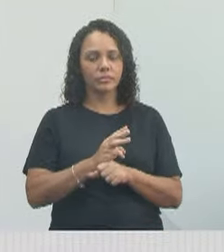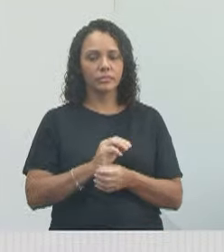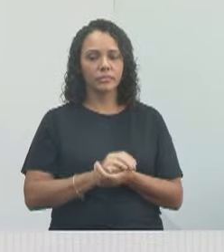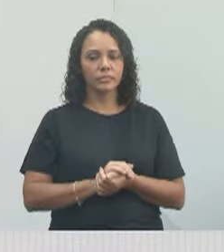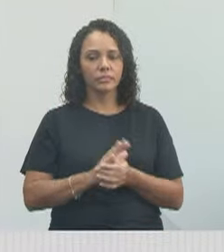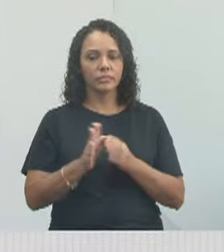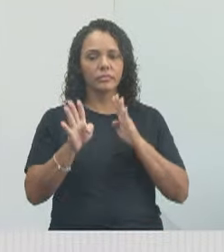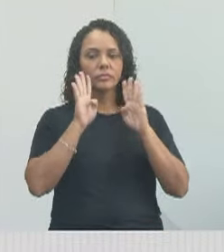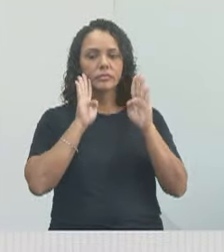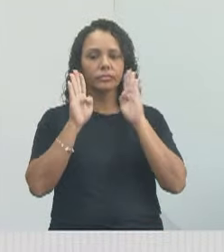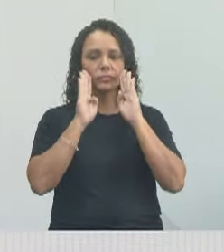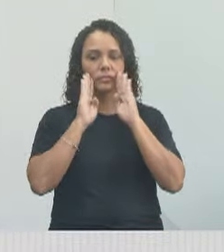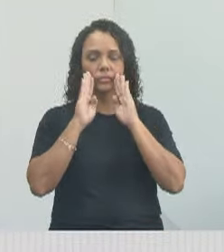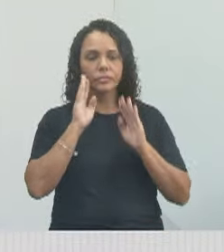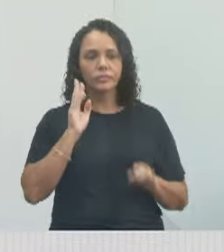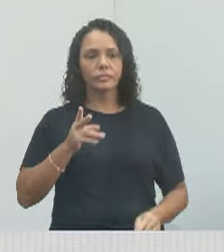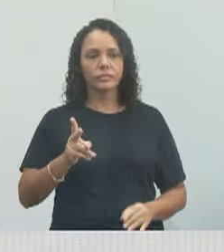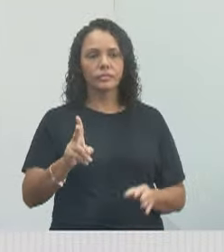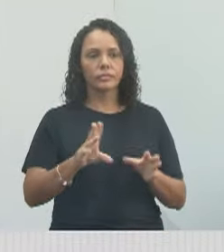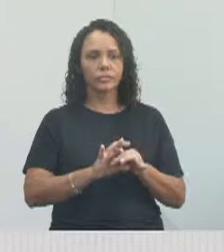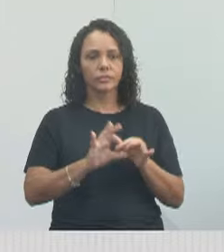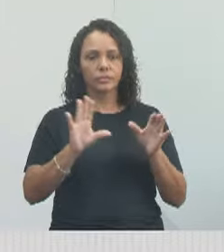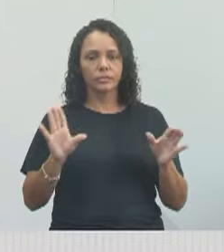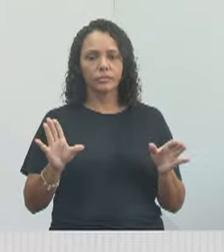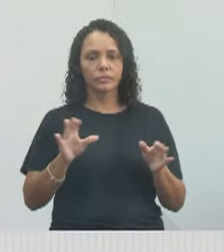estamos sempre à disposição,